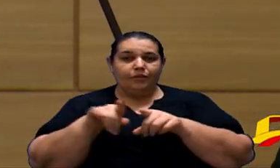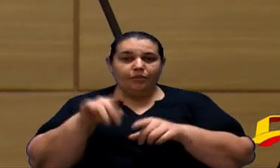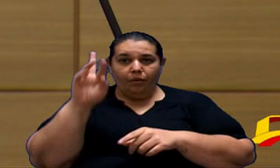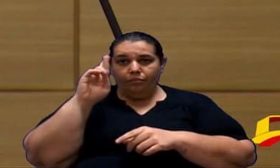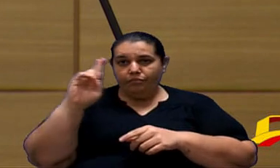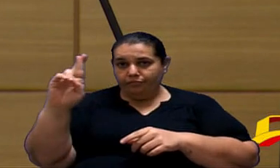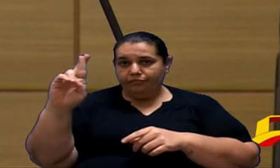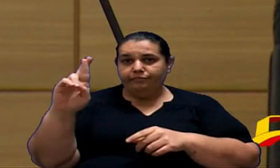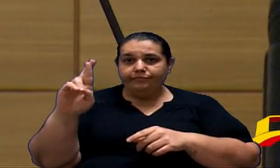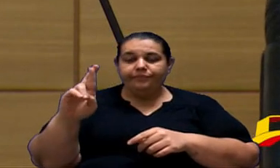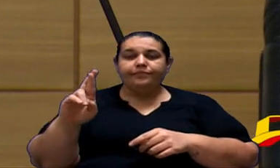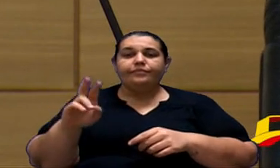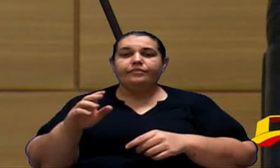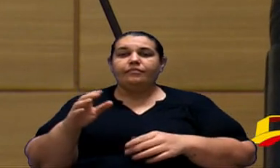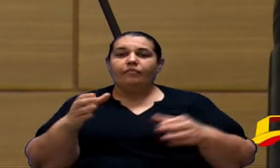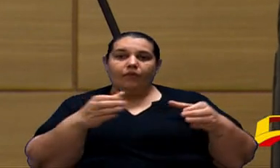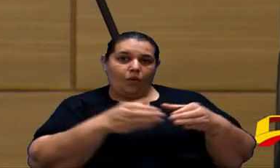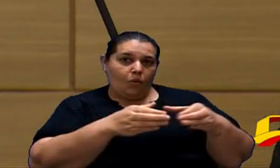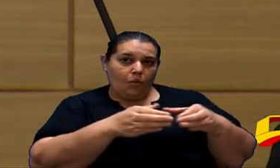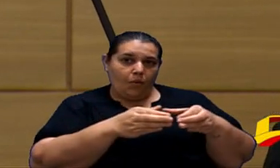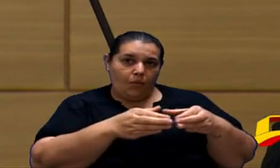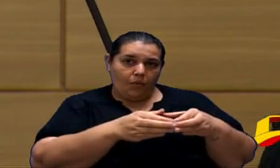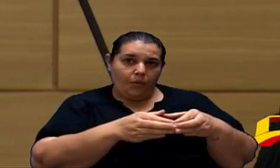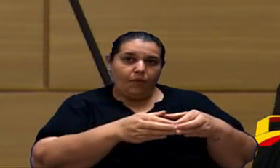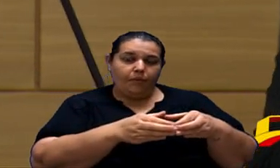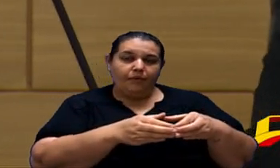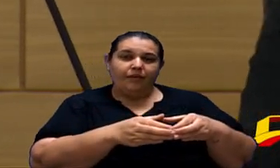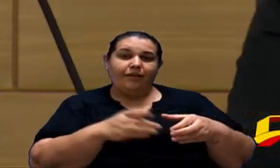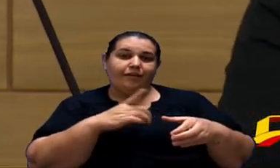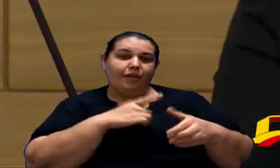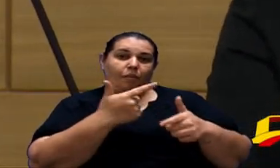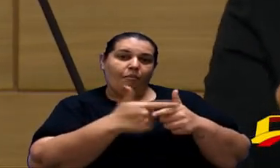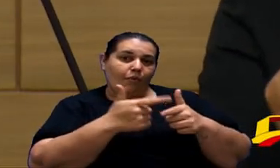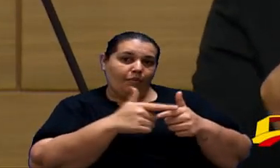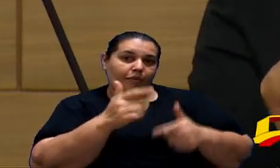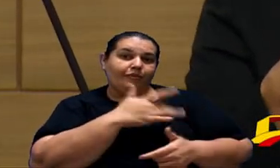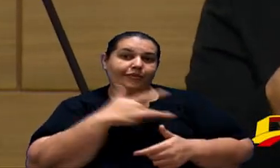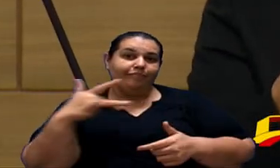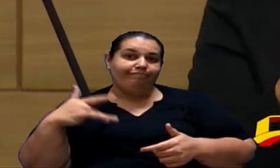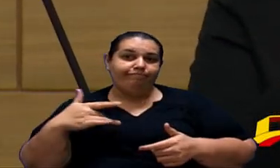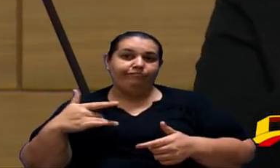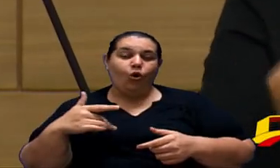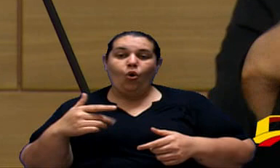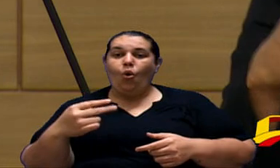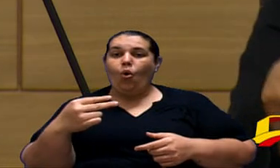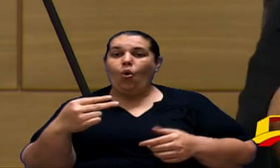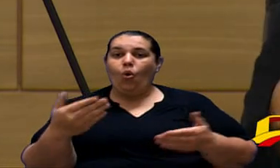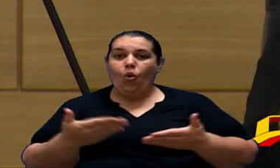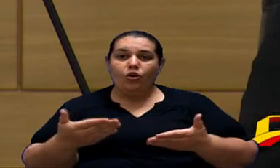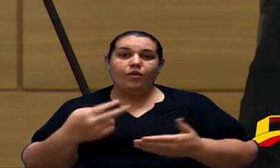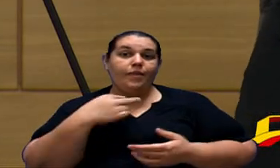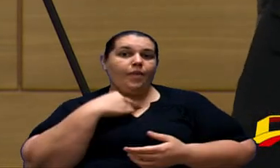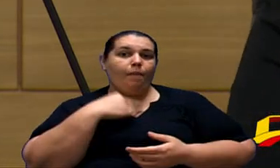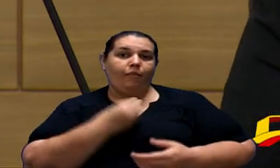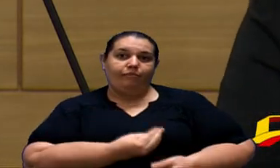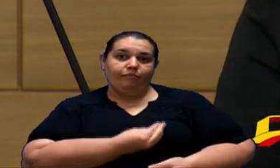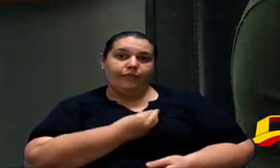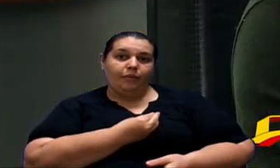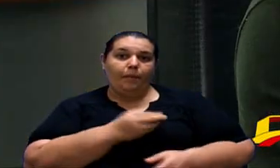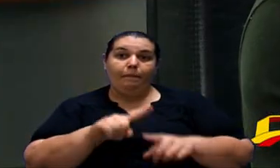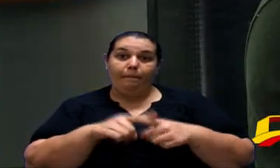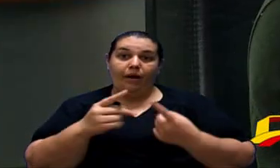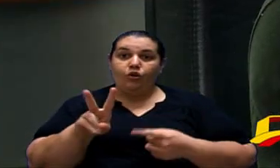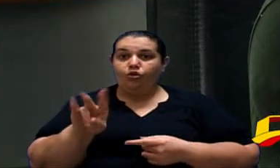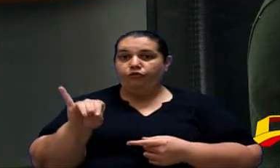eu que sou também da comissão sou membro ele teve um problema de saúde ele não teve presente então essa é a justificativa do Vinícius eu não tenho